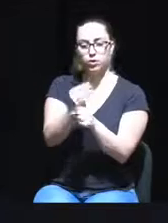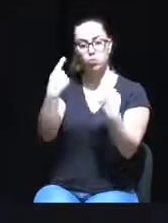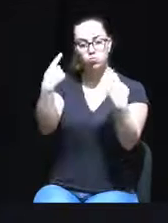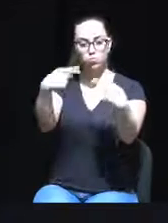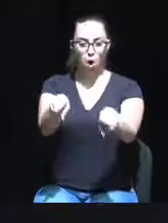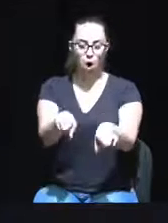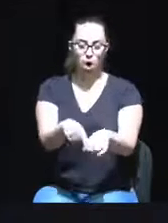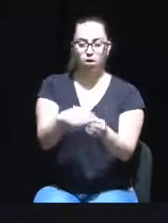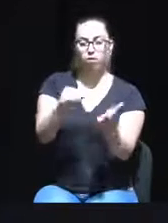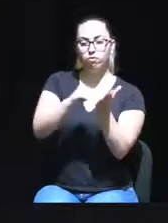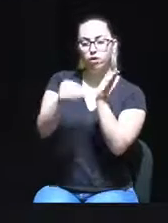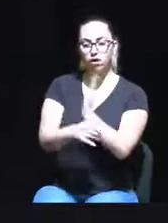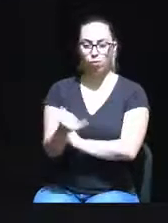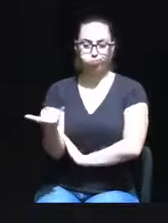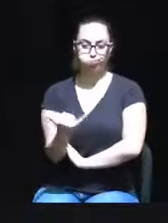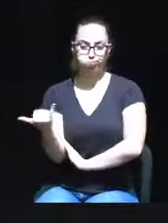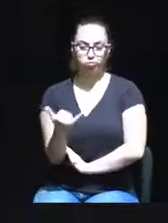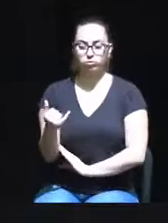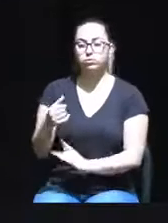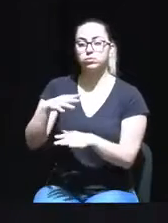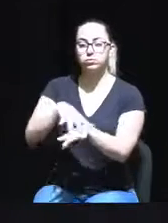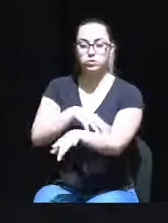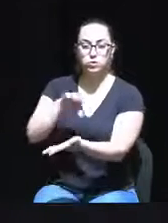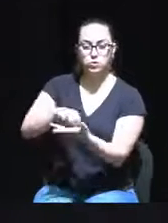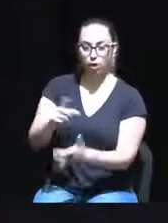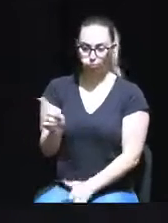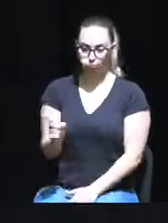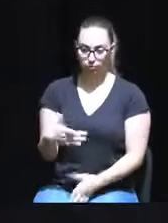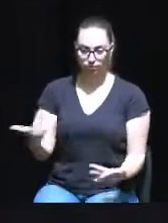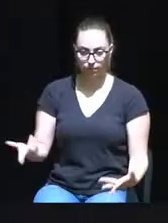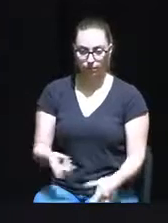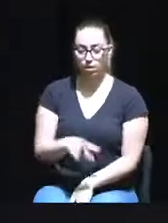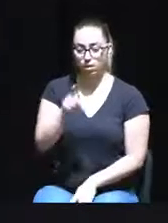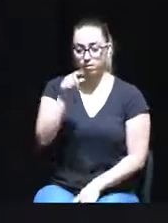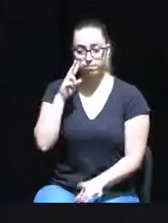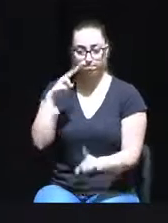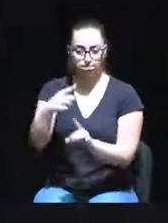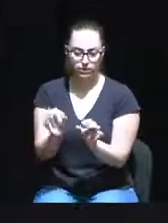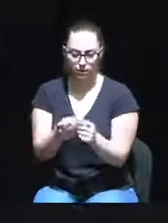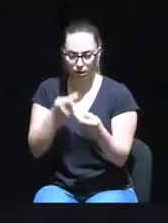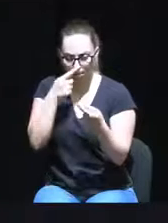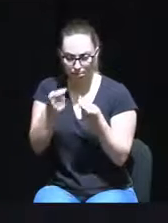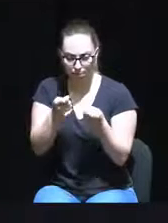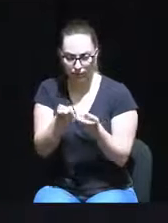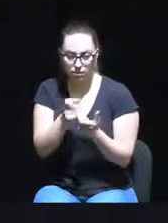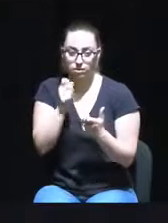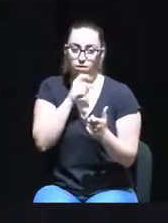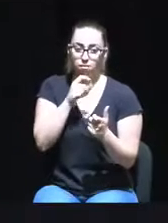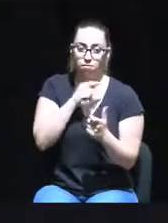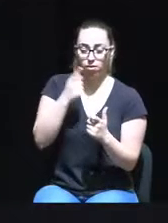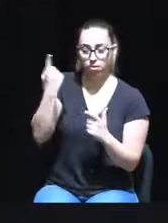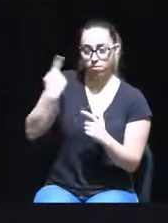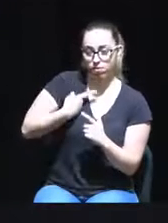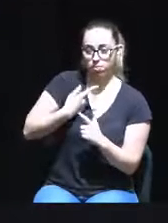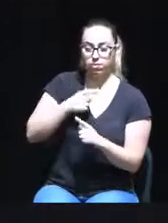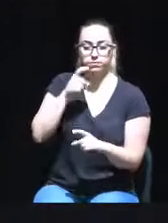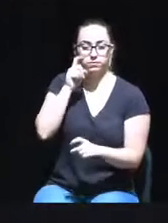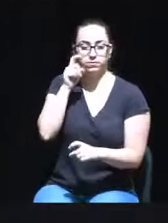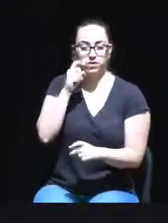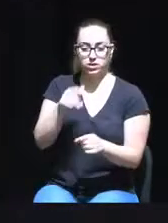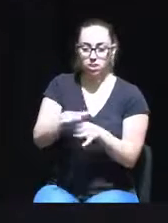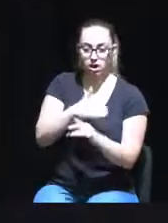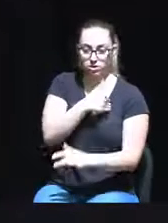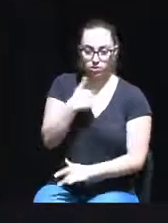meras subsecretarias da Administração Central? A abordagem semelhante poderia e deveria ter sido defendida para a área da saúde.